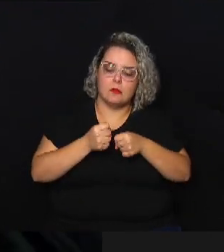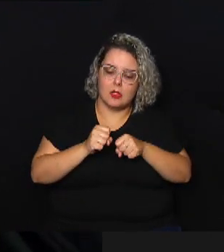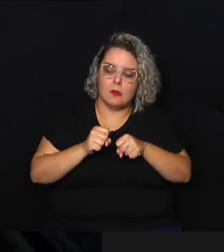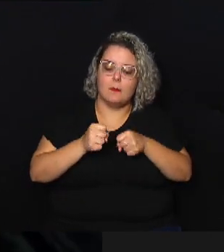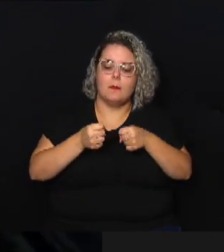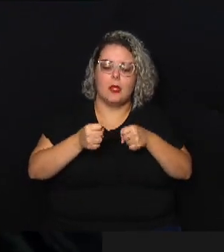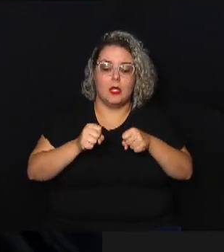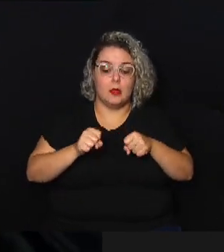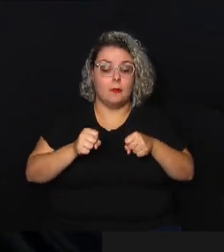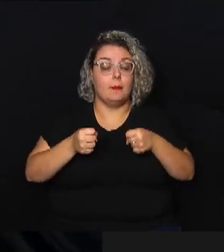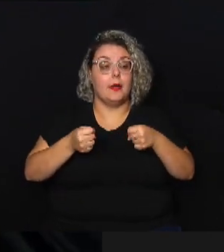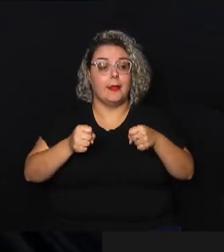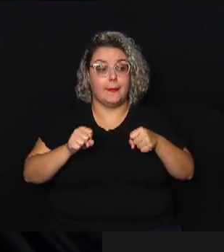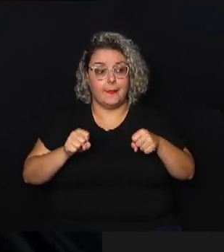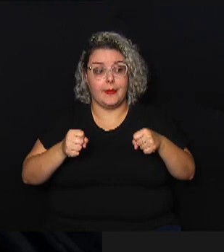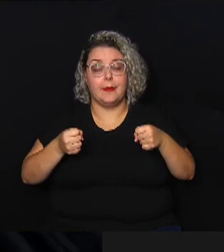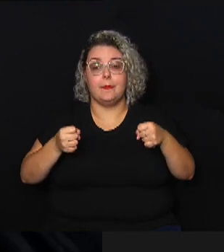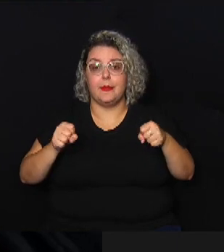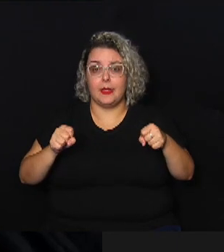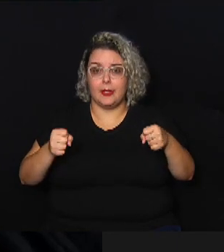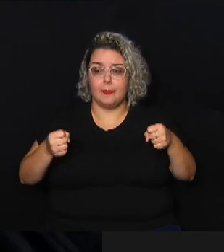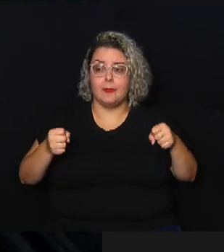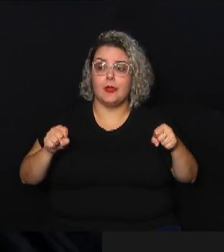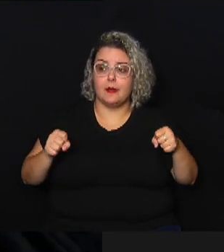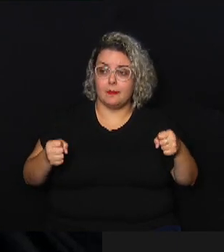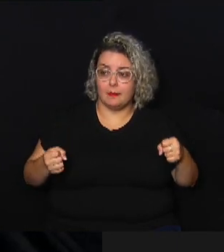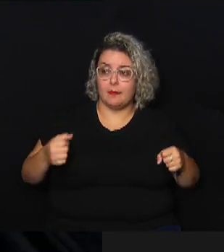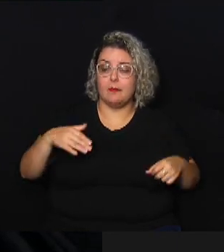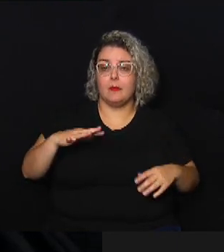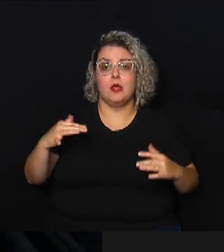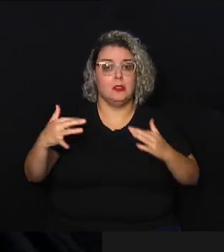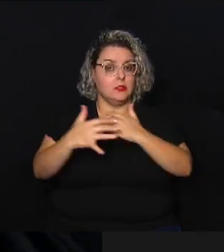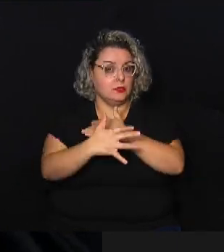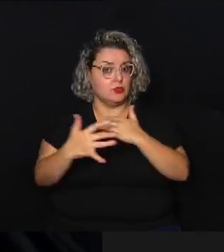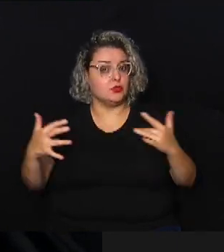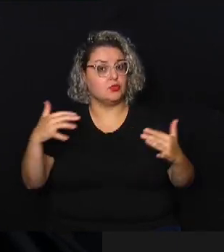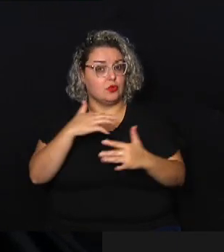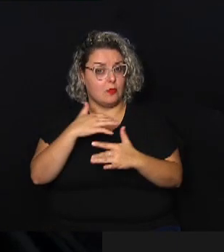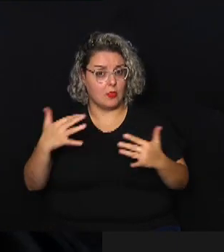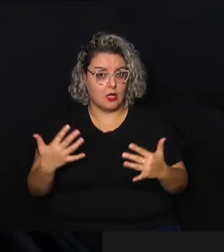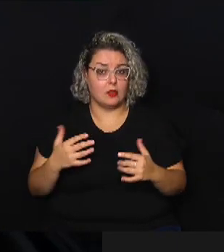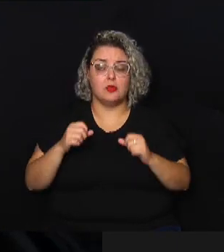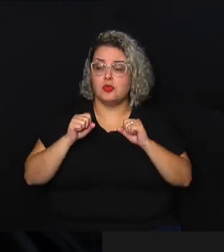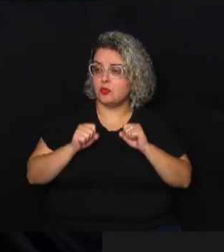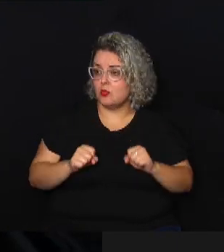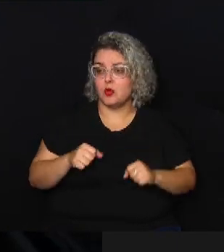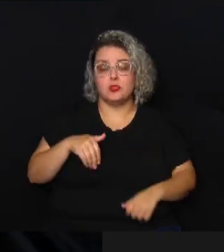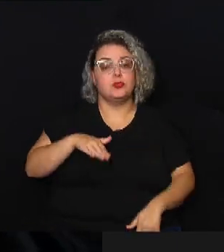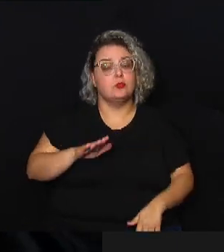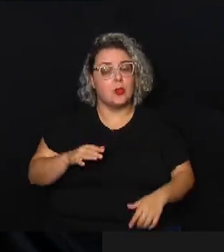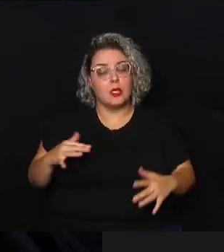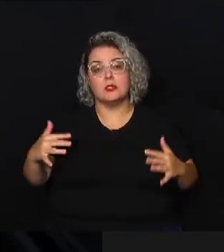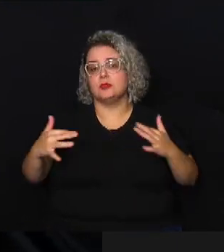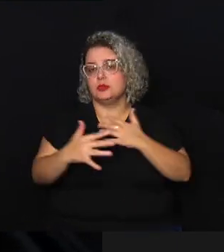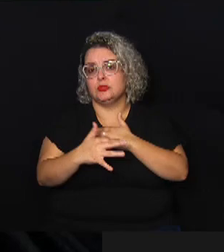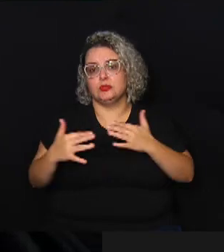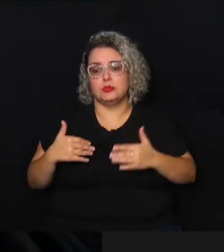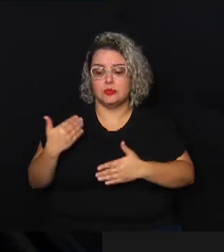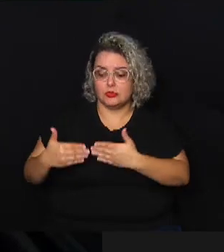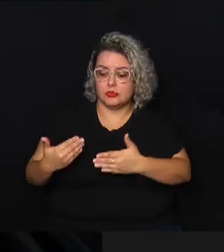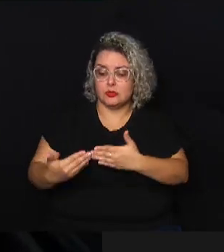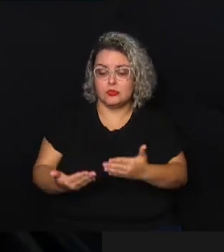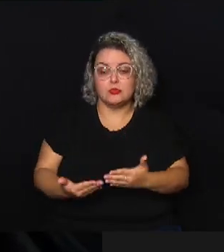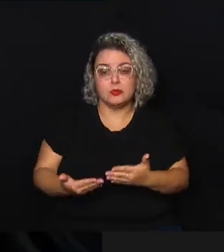vem se tornando cada vez mais urbana e tende a ficar ainda mais urbana nas próximas décadas